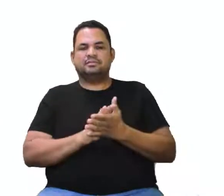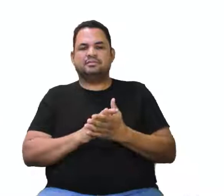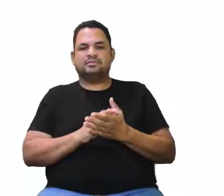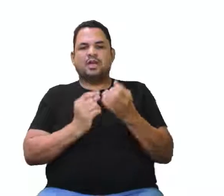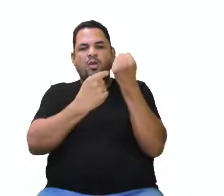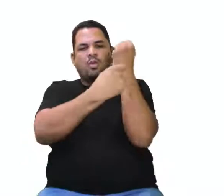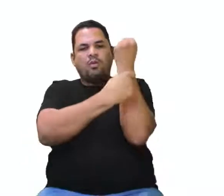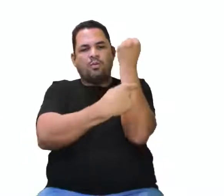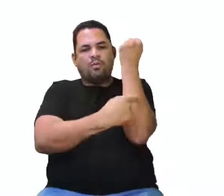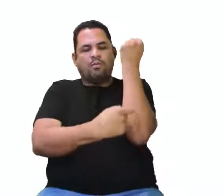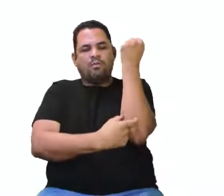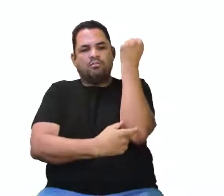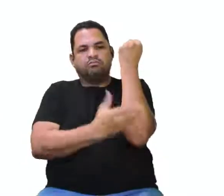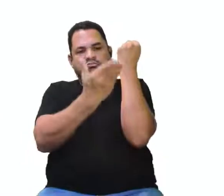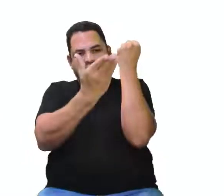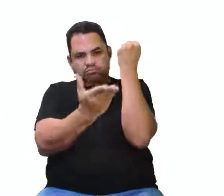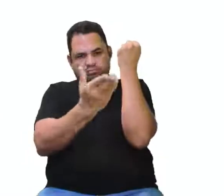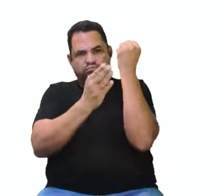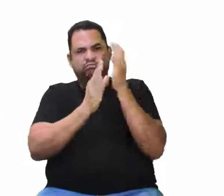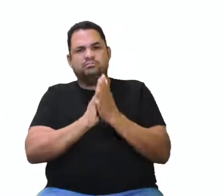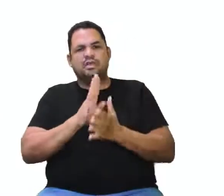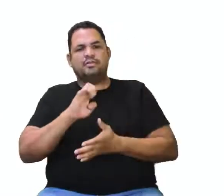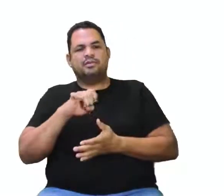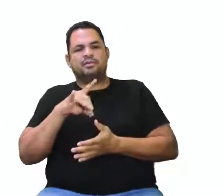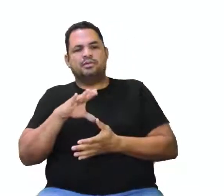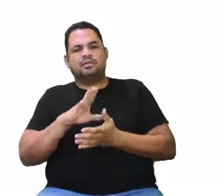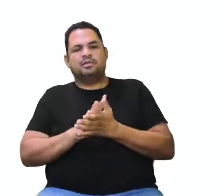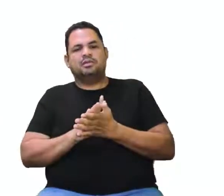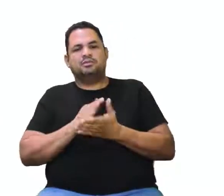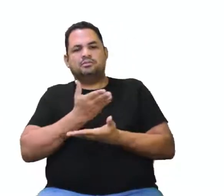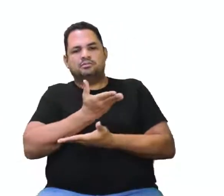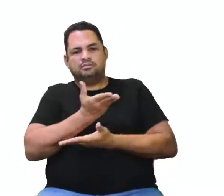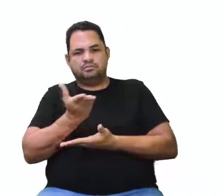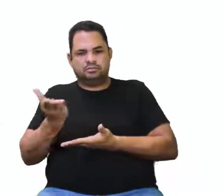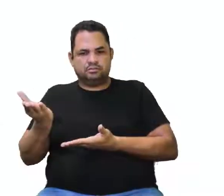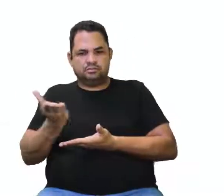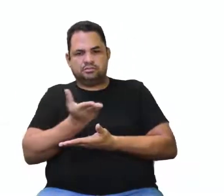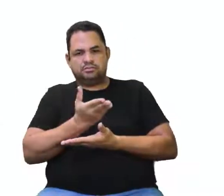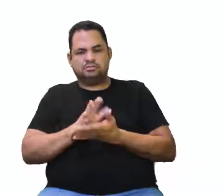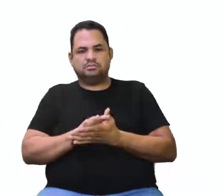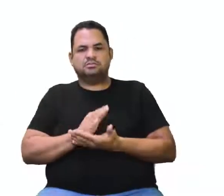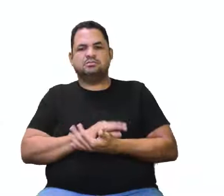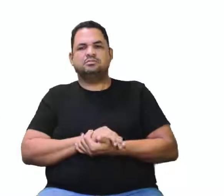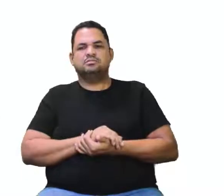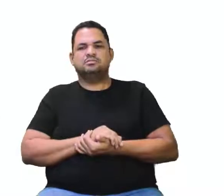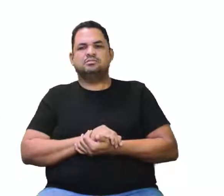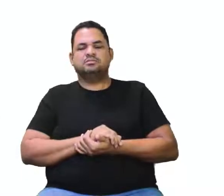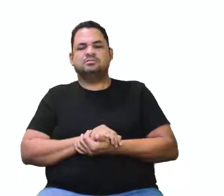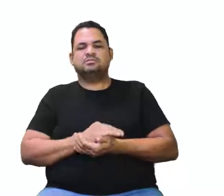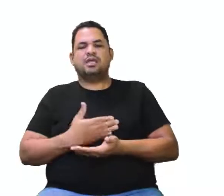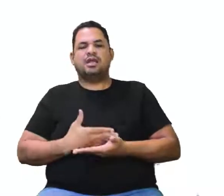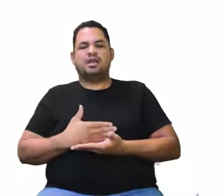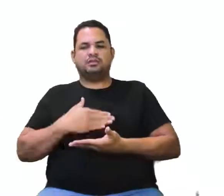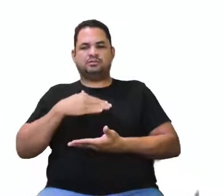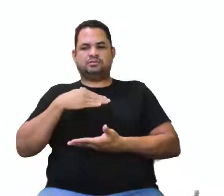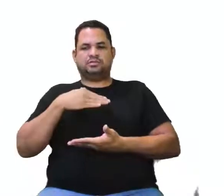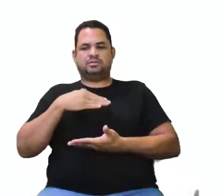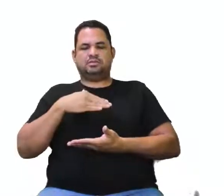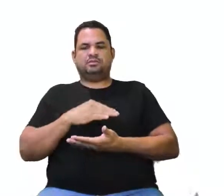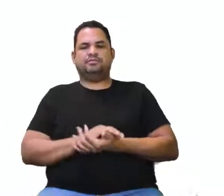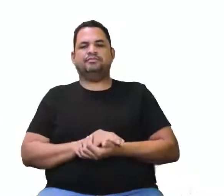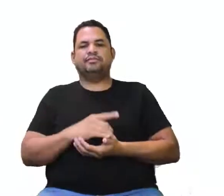Então, nós temos aqui o abdominal, a prancha lateral, nós temos a elevação da pelve,